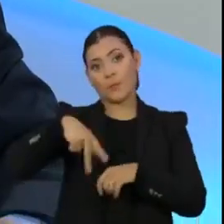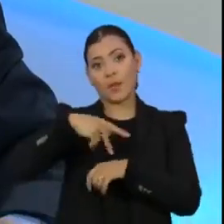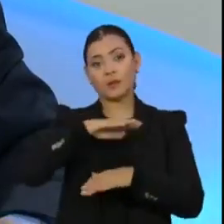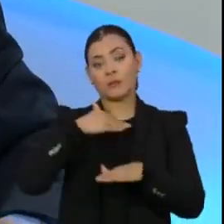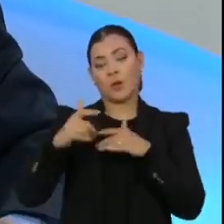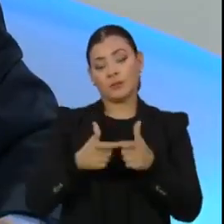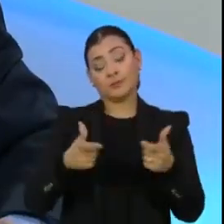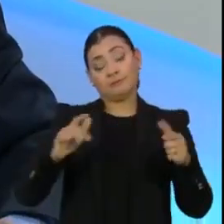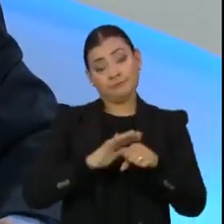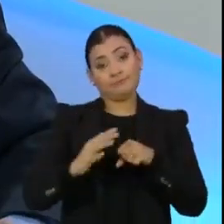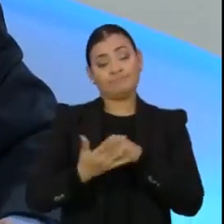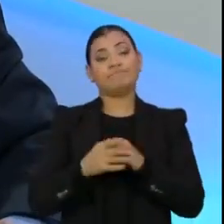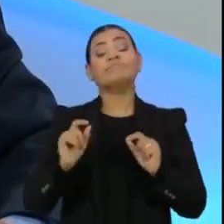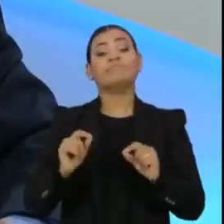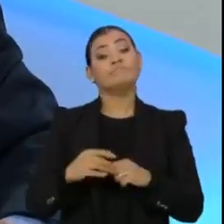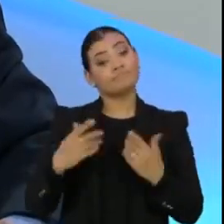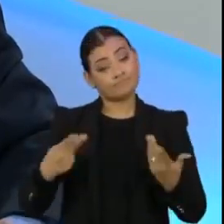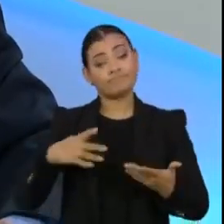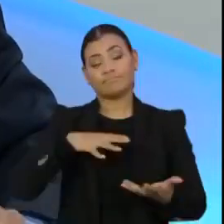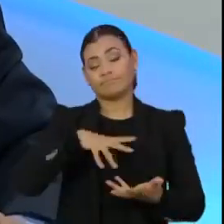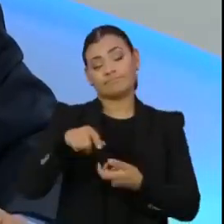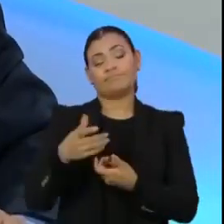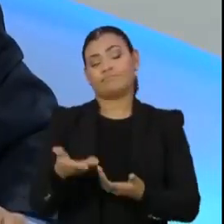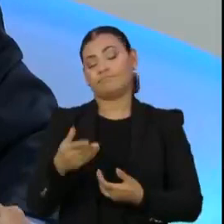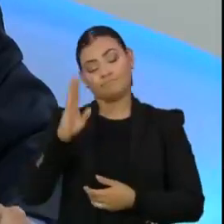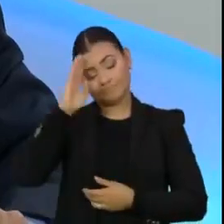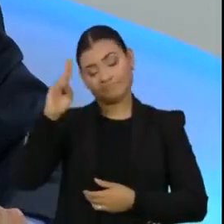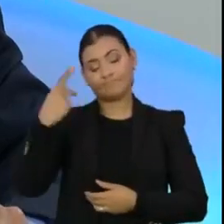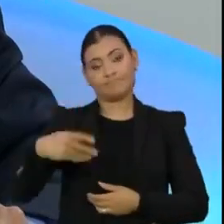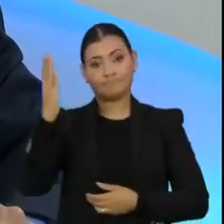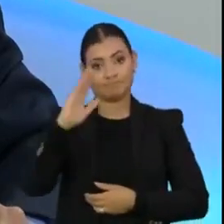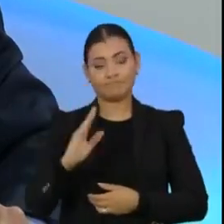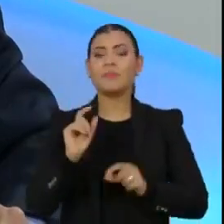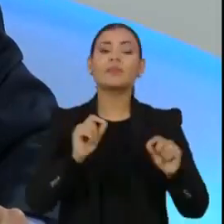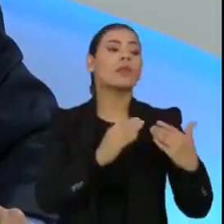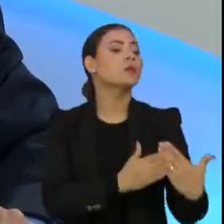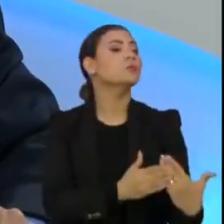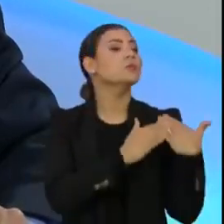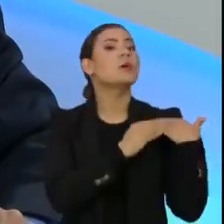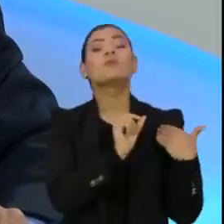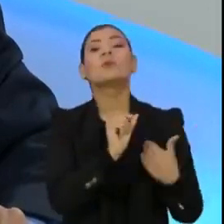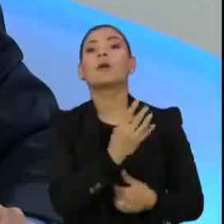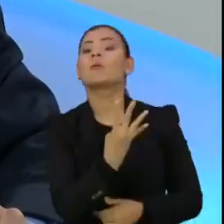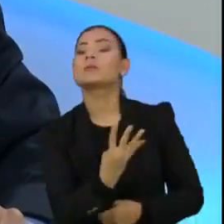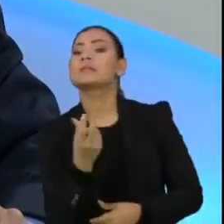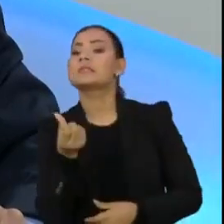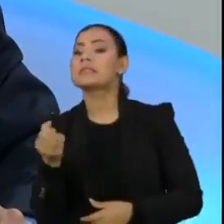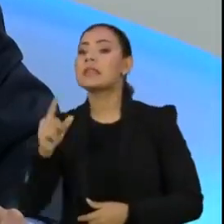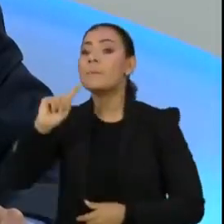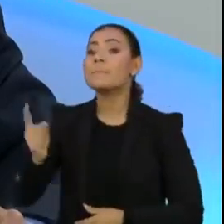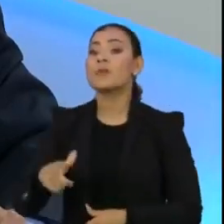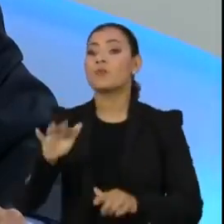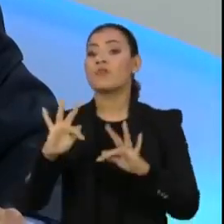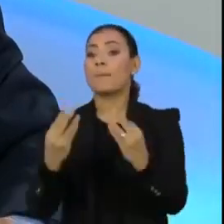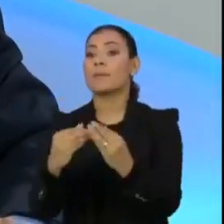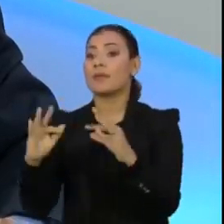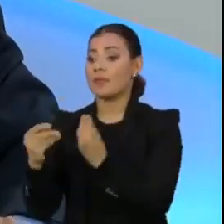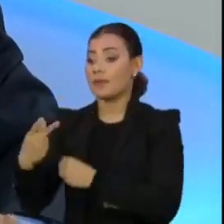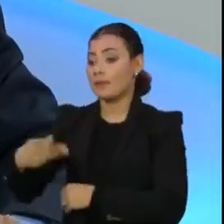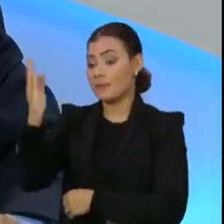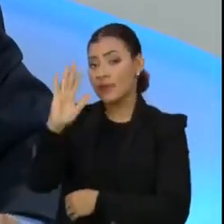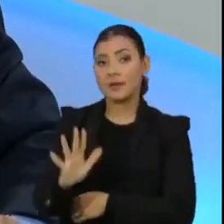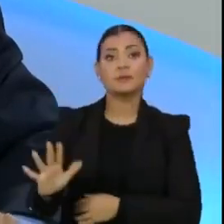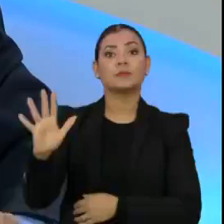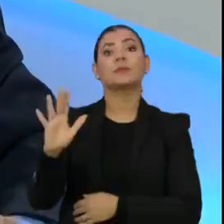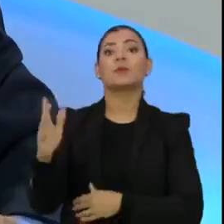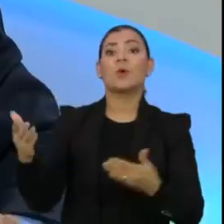mata por Covid-19 no planeta? Quem são os responsáveis por mais de 460 mil famílias brasileiras